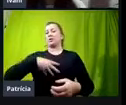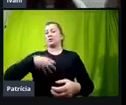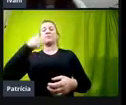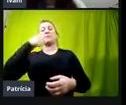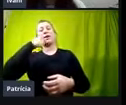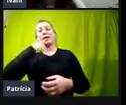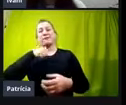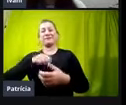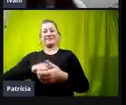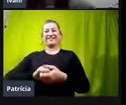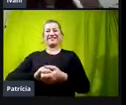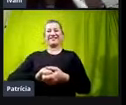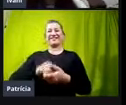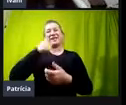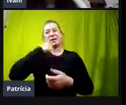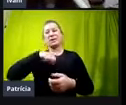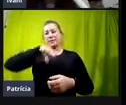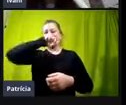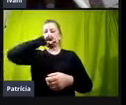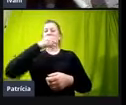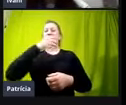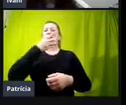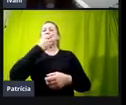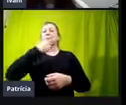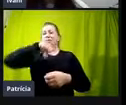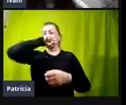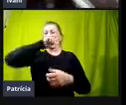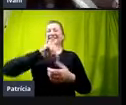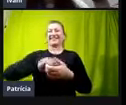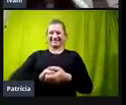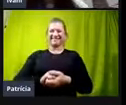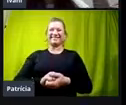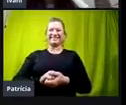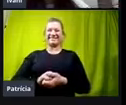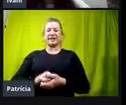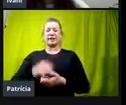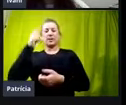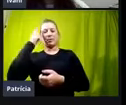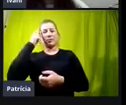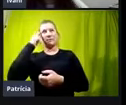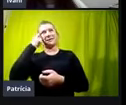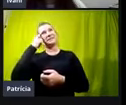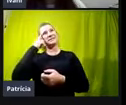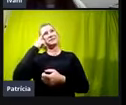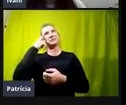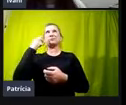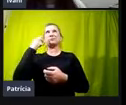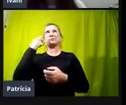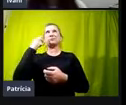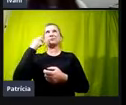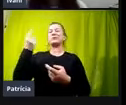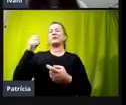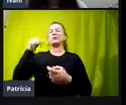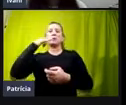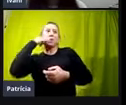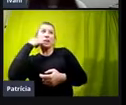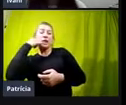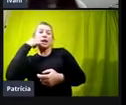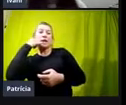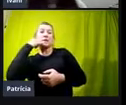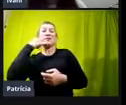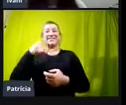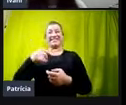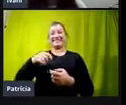mãe, talvez, se ela tiver, a minha mãe, eu penso num negócio, e aí, eu ligo pra ela e digo assim, tem como costurar,